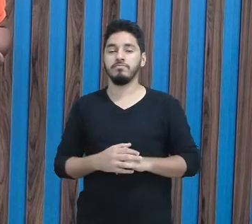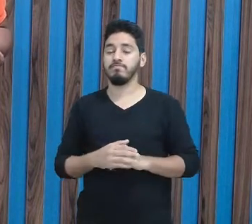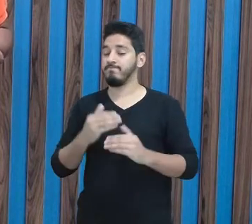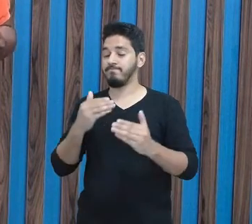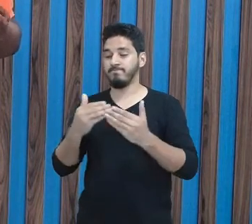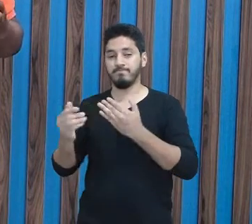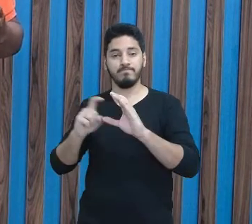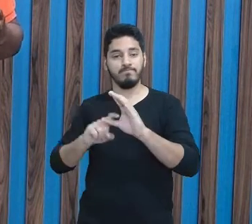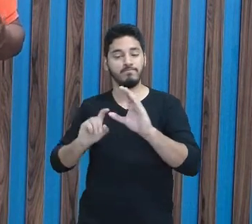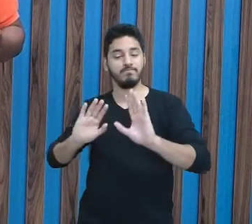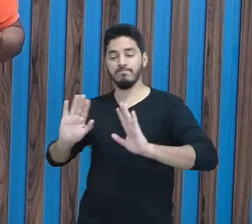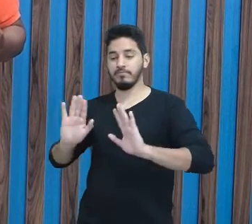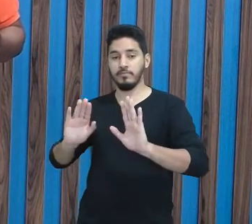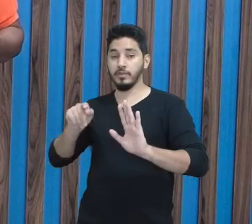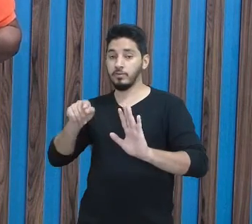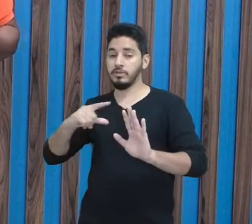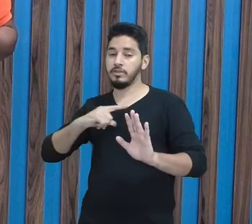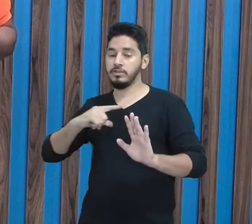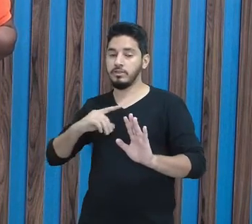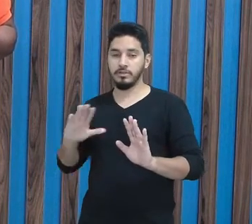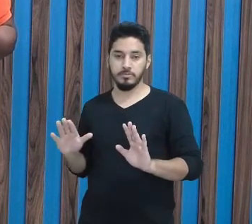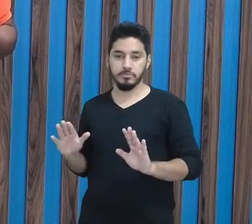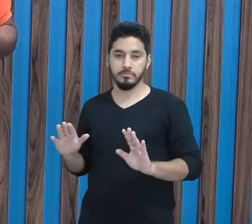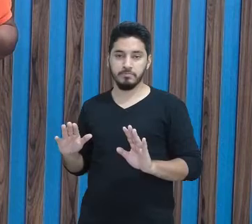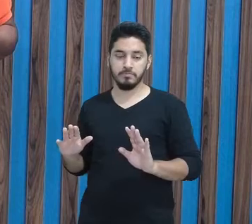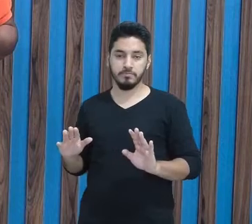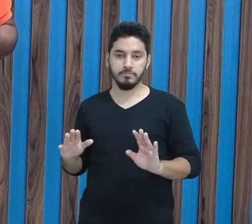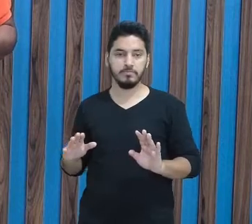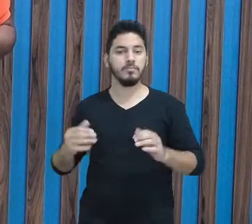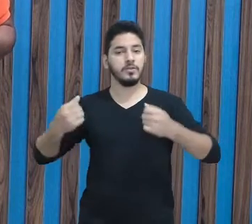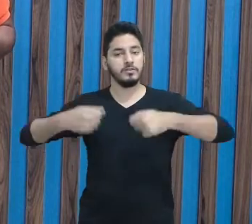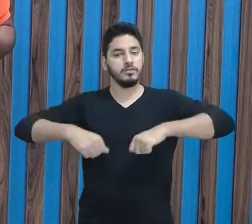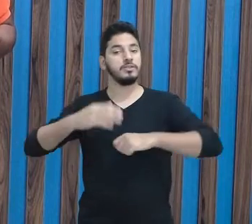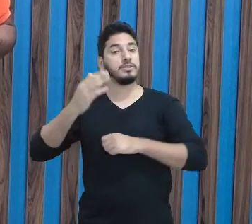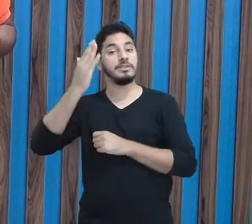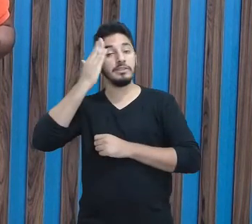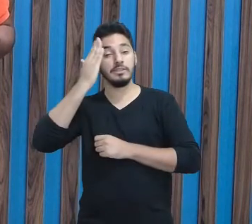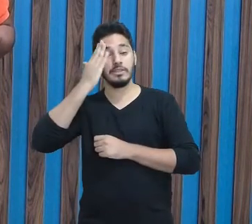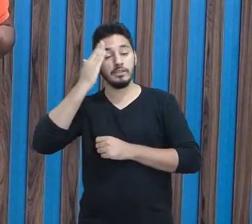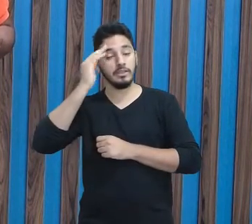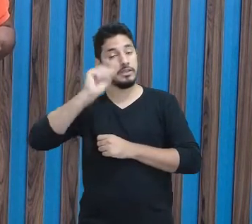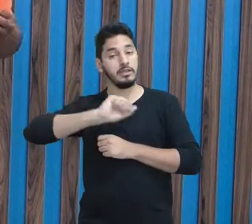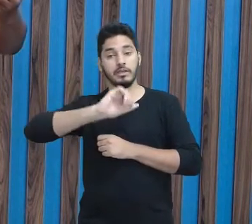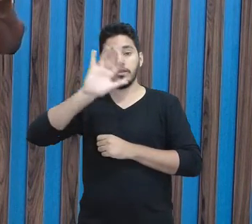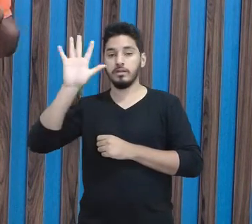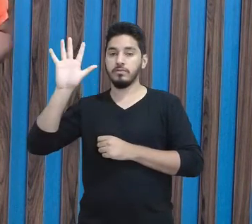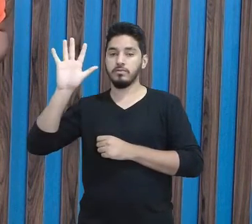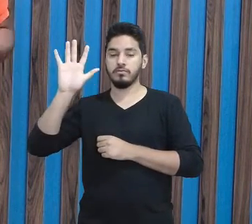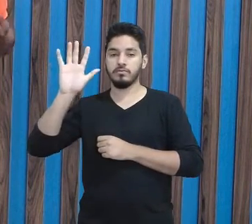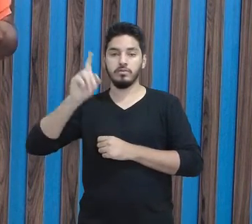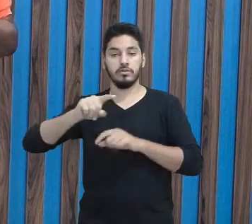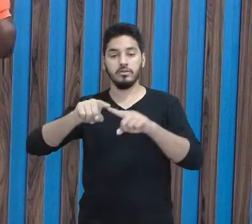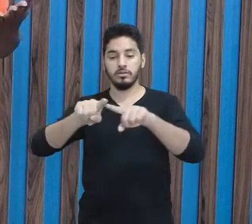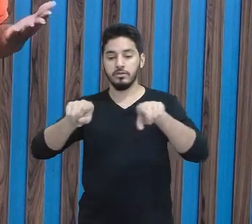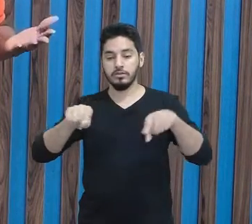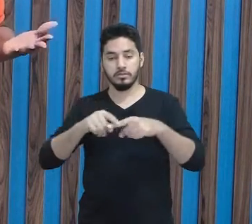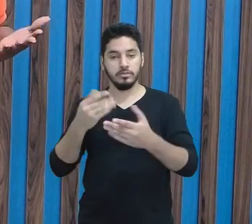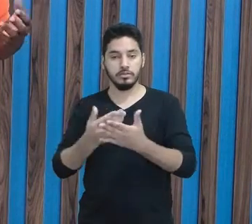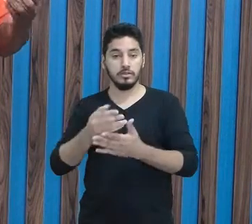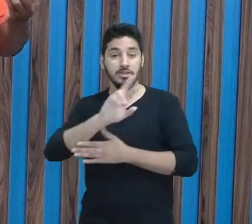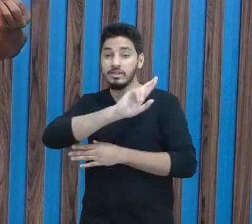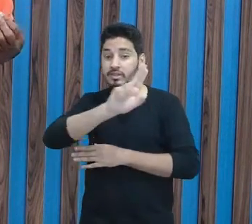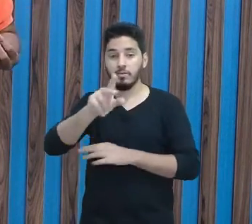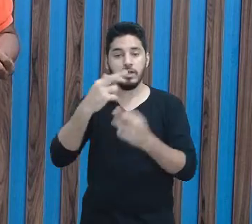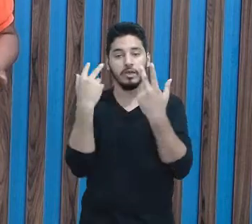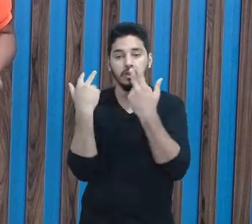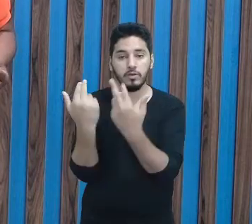independente do que ele traga. precisamos sempre entender, estar sempre lembrando disso, que a sala não é homogênea,